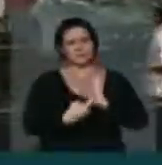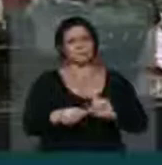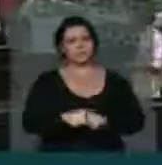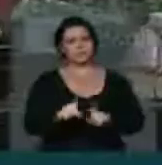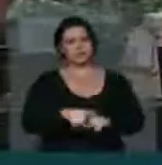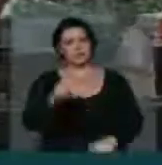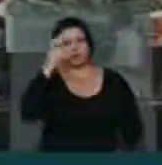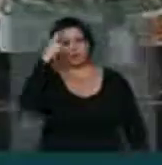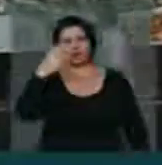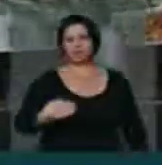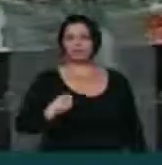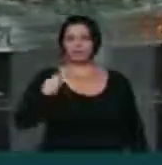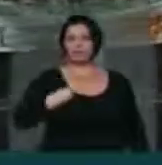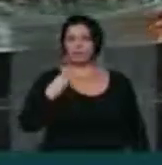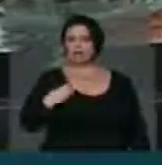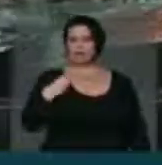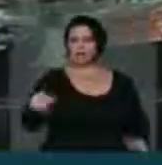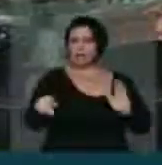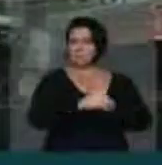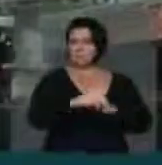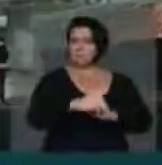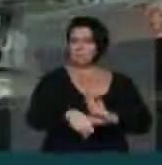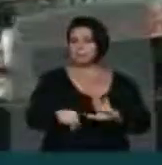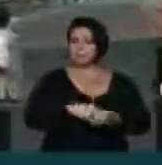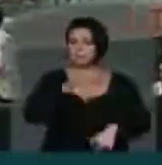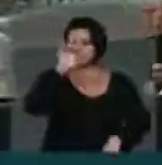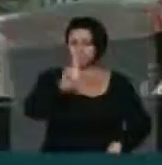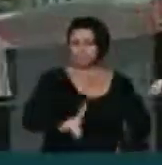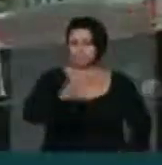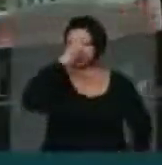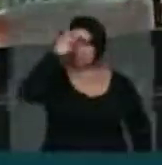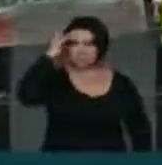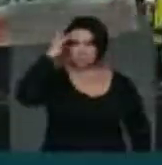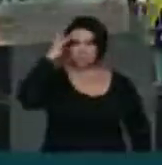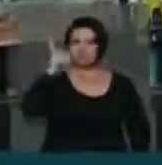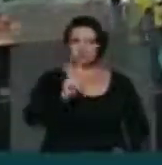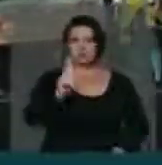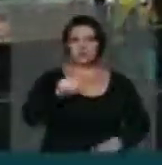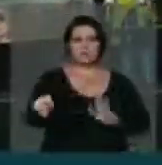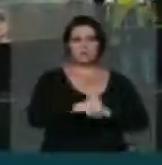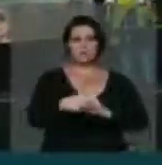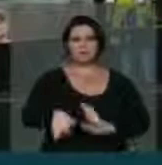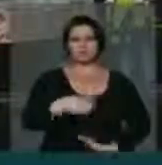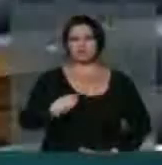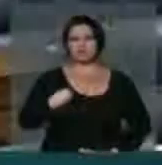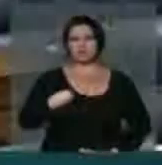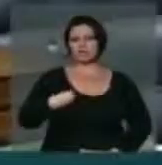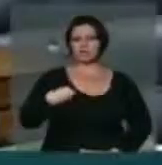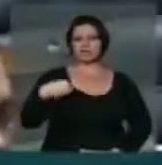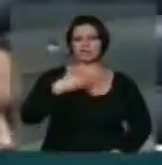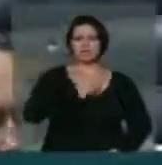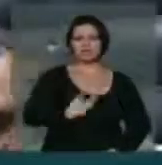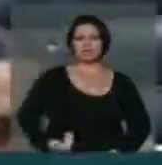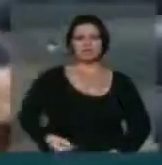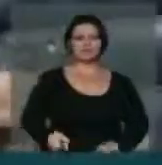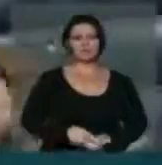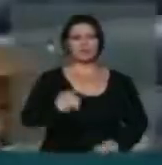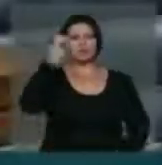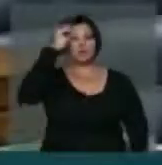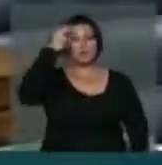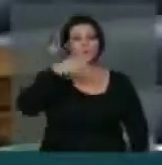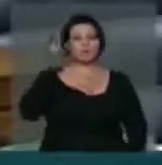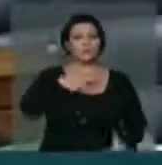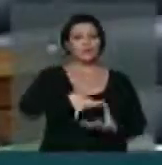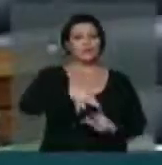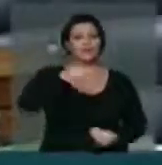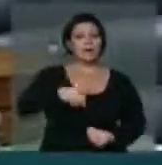Viva como política de Estado. Cultura não é política de governo apenas. Cultura é a alma de um povo.